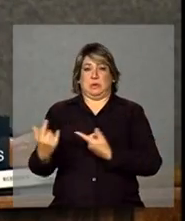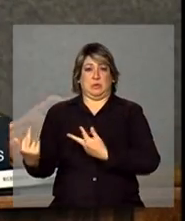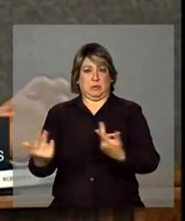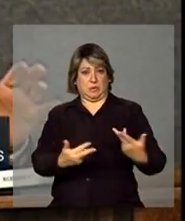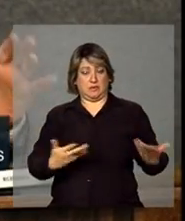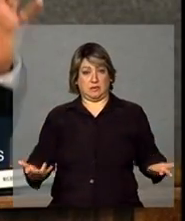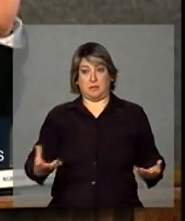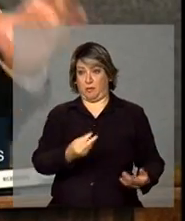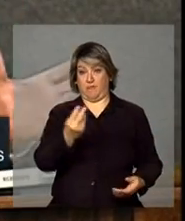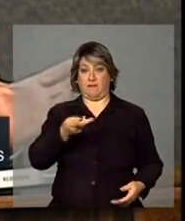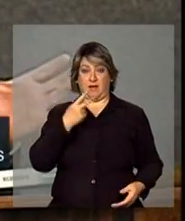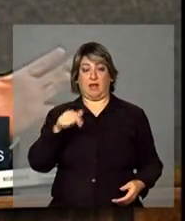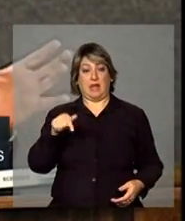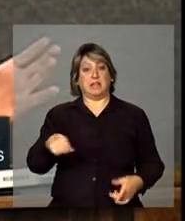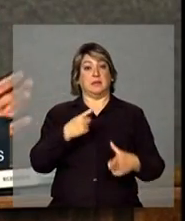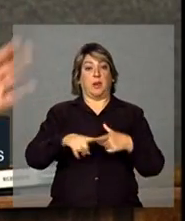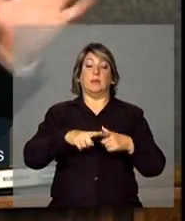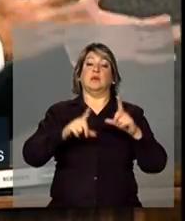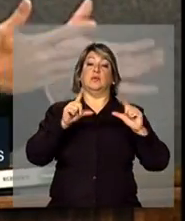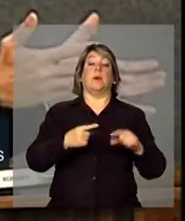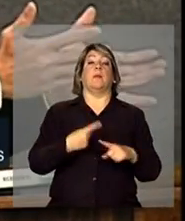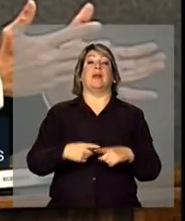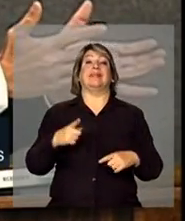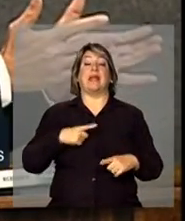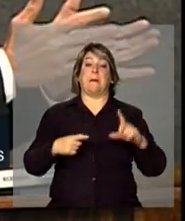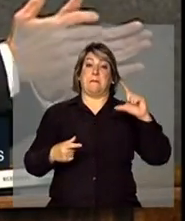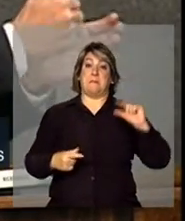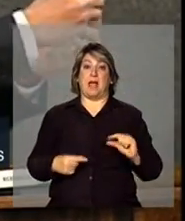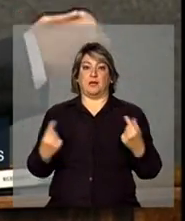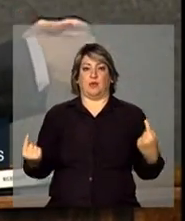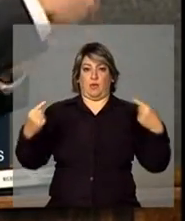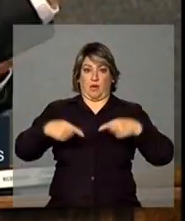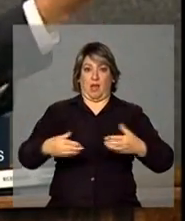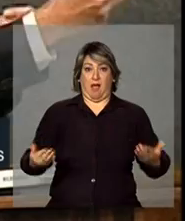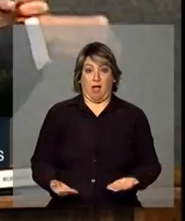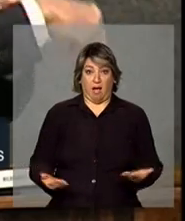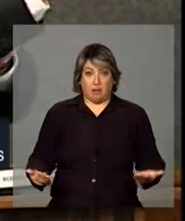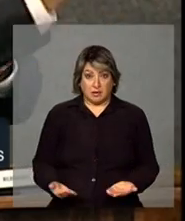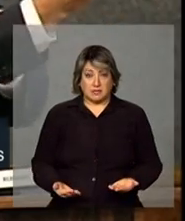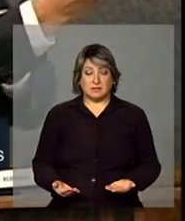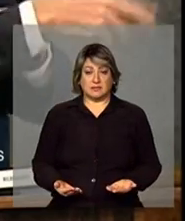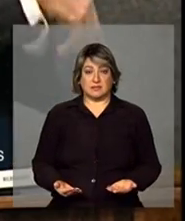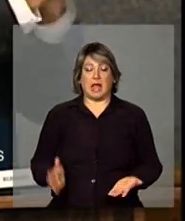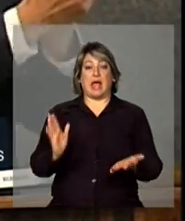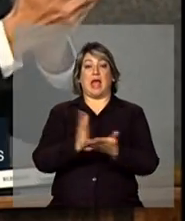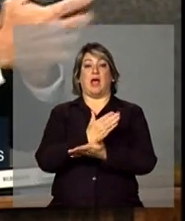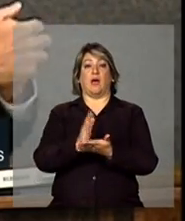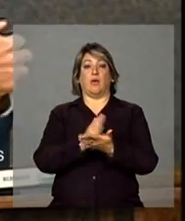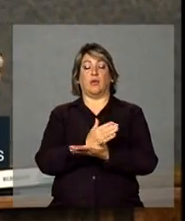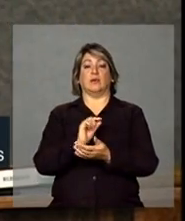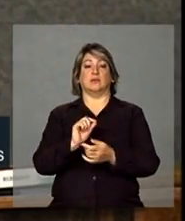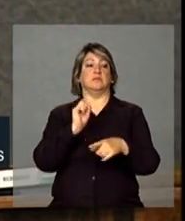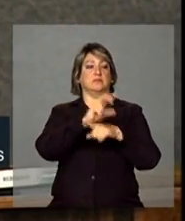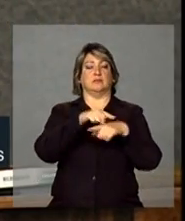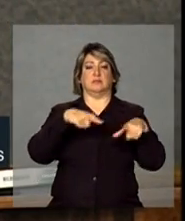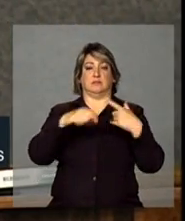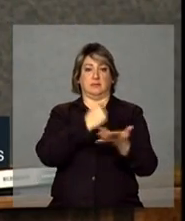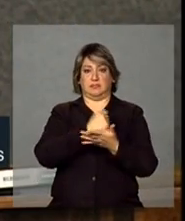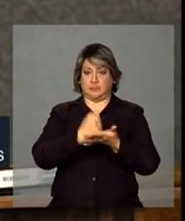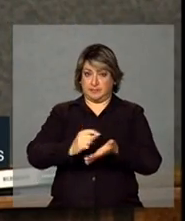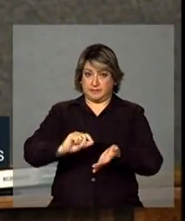E esse problema deles diminuiu. Por quê? Porque tem menos concorrentes, alguns se tornaram empregos com carteira,